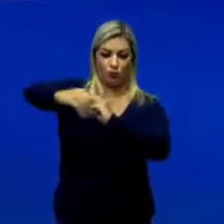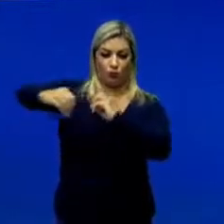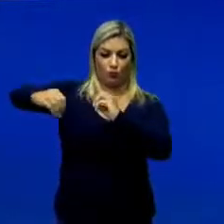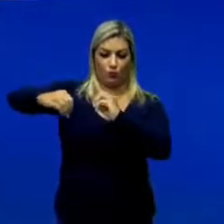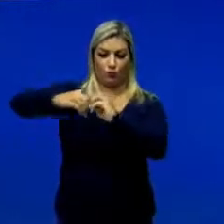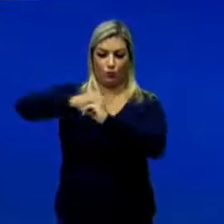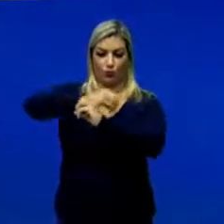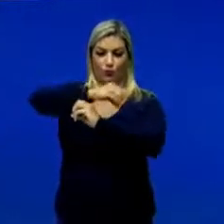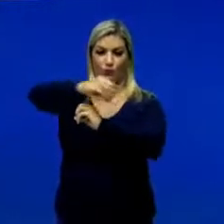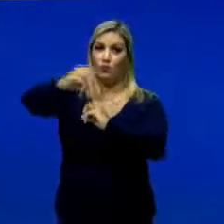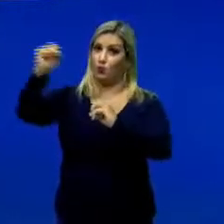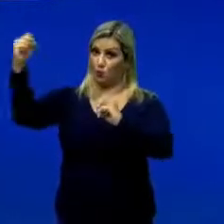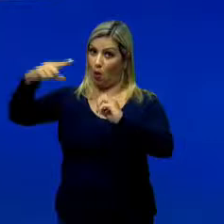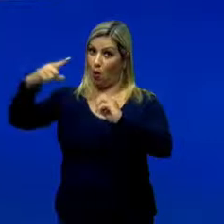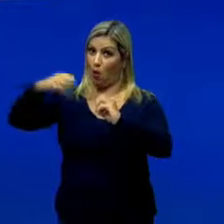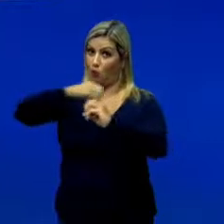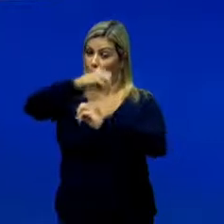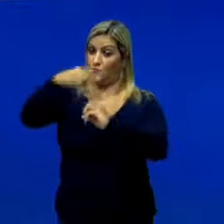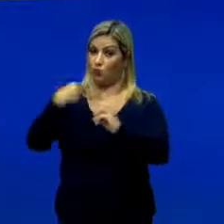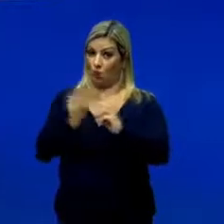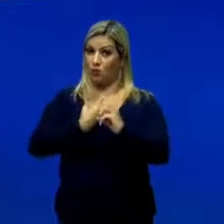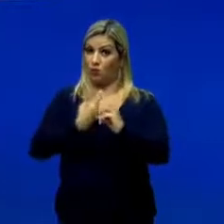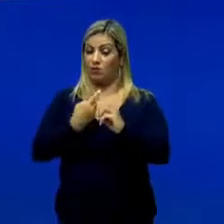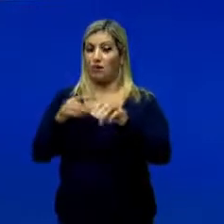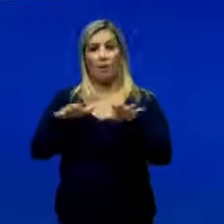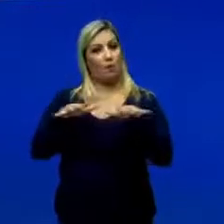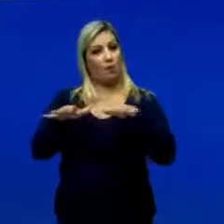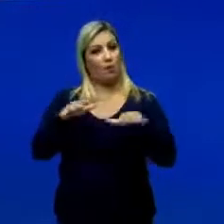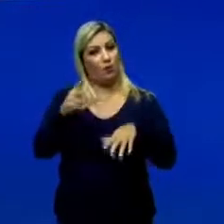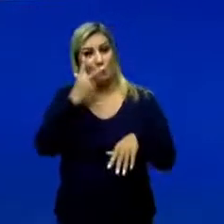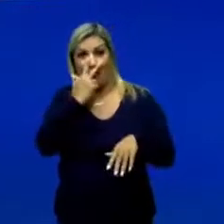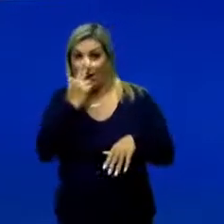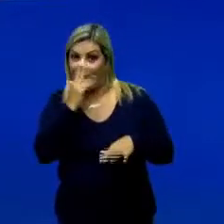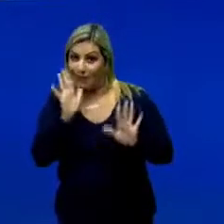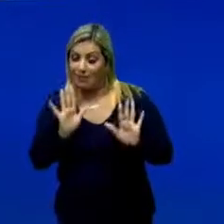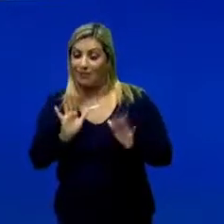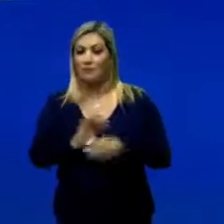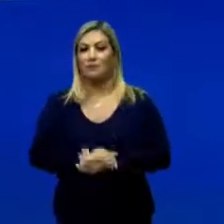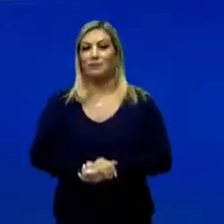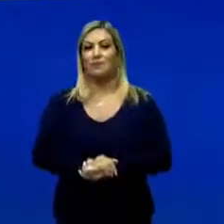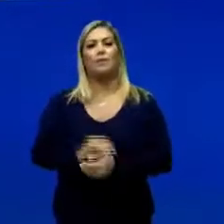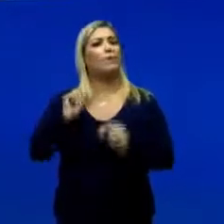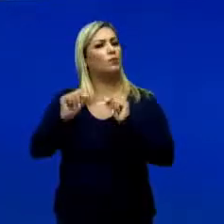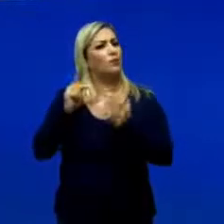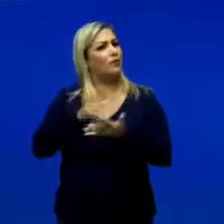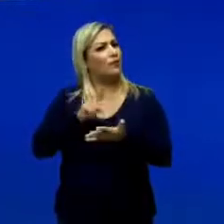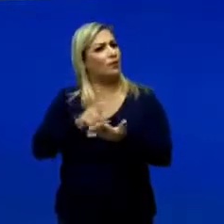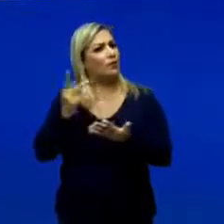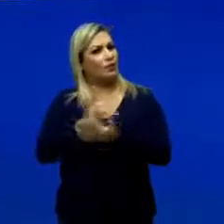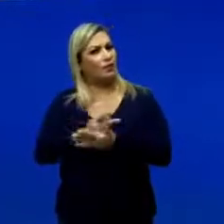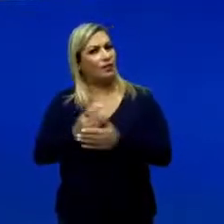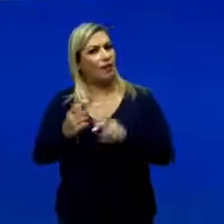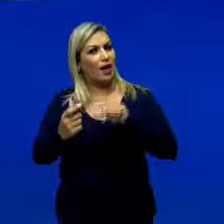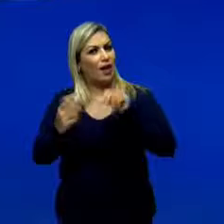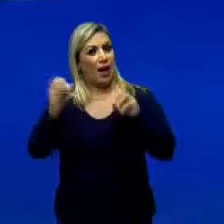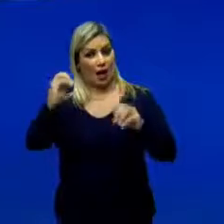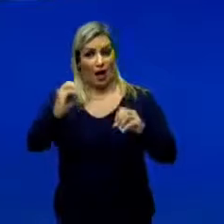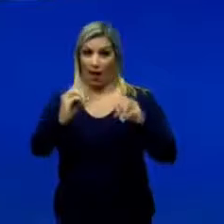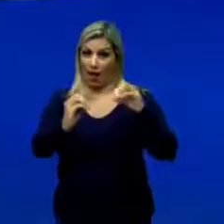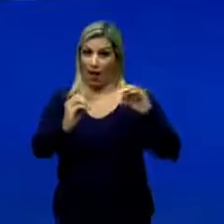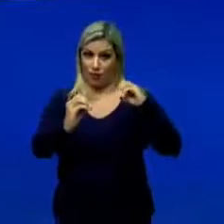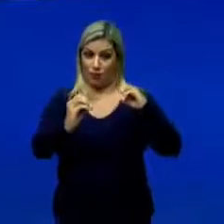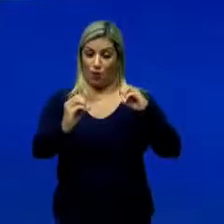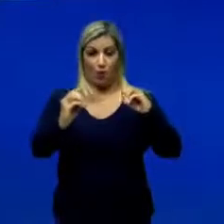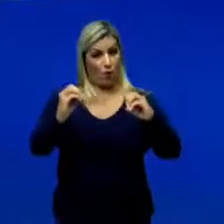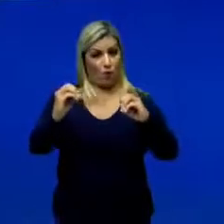é como se o Sol estivesse girando em torno de nós. Tá? Então, movimento aparente. O que é acontece, na verdade? A Terra gira de